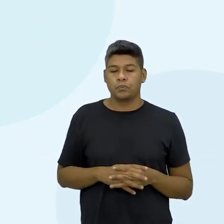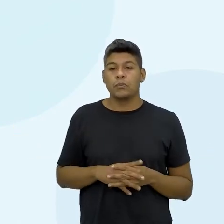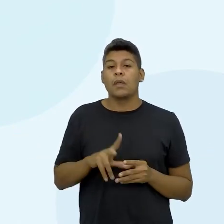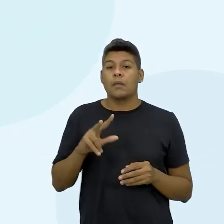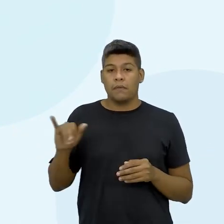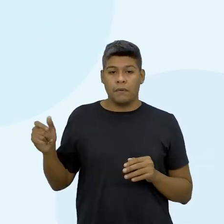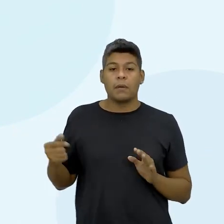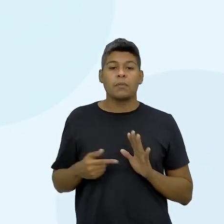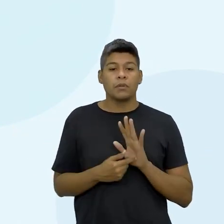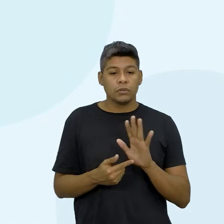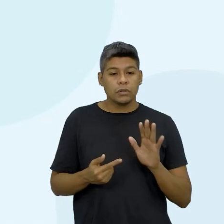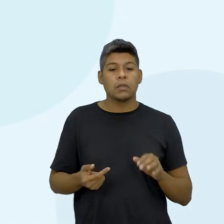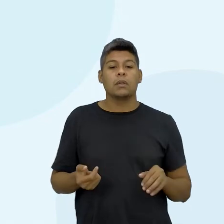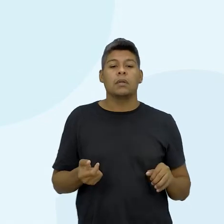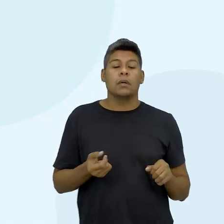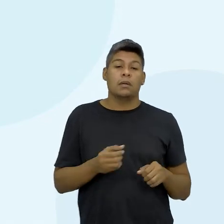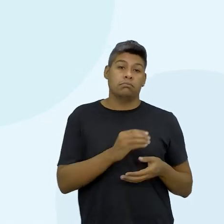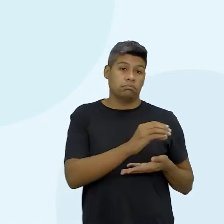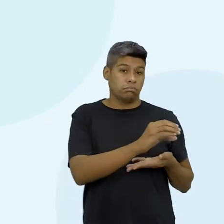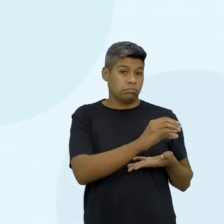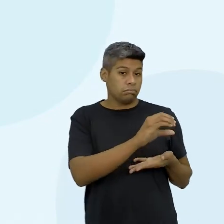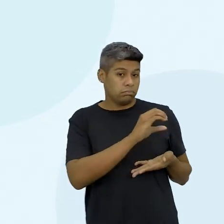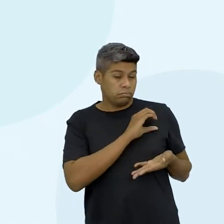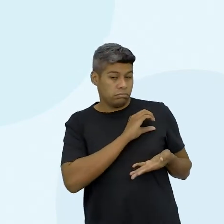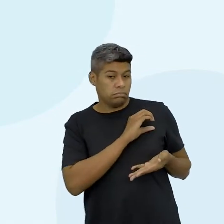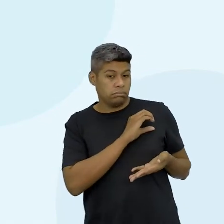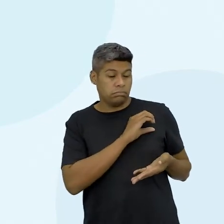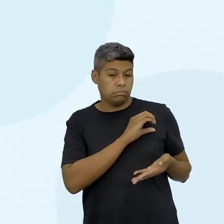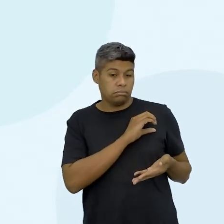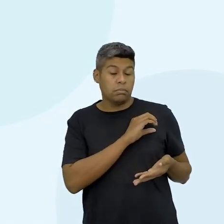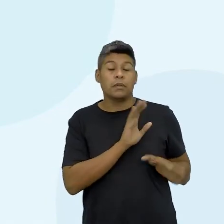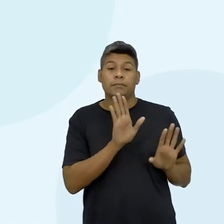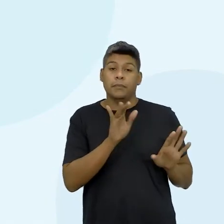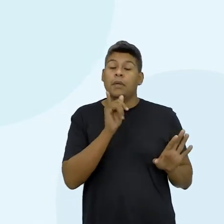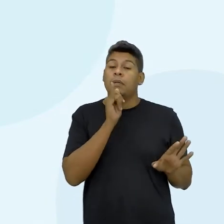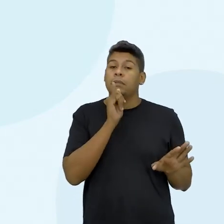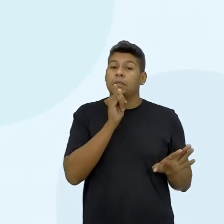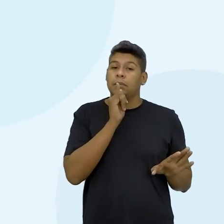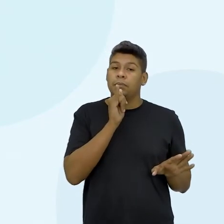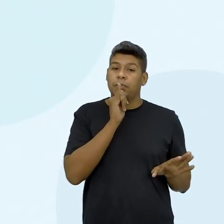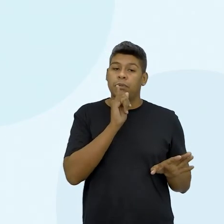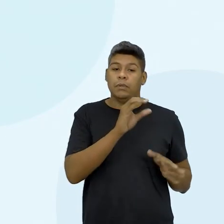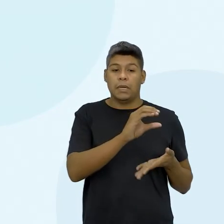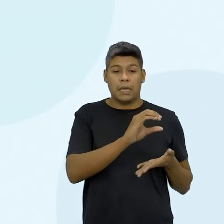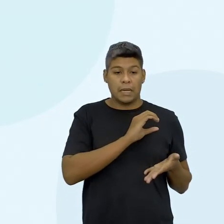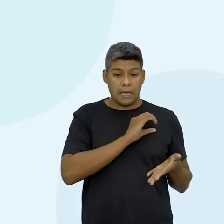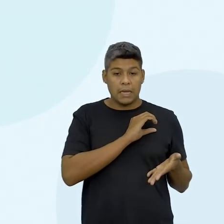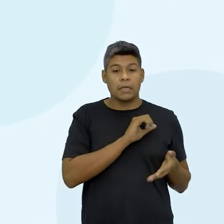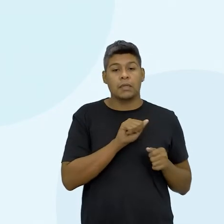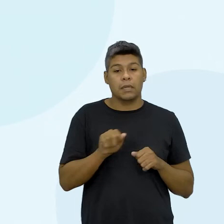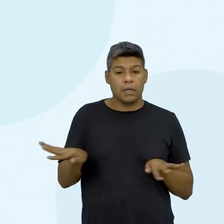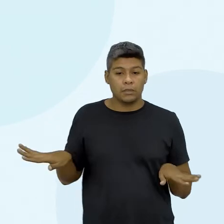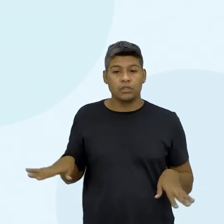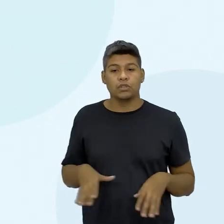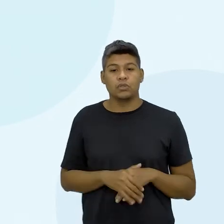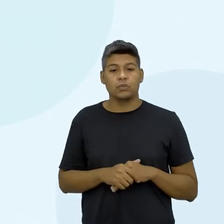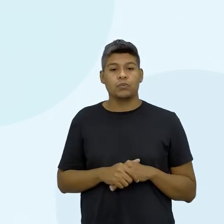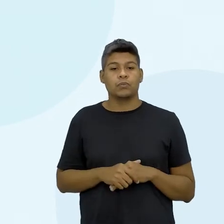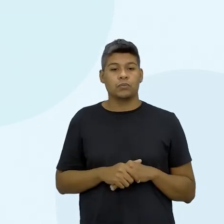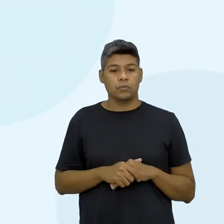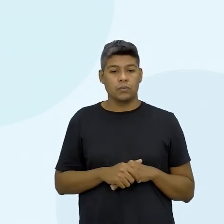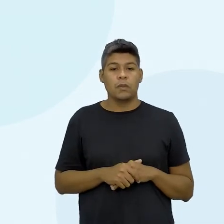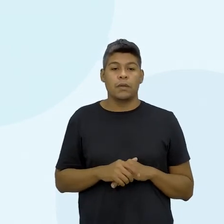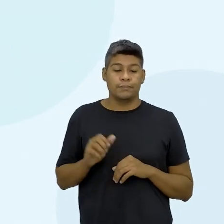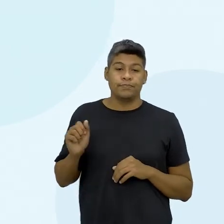de quanto a gente ganha, de quanto a gente não. Num exemplo aí de quanto ganha e quanto gasta. Então, vamos lá, na